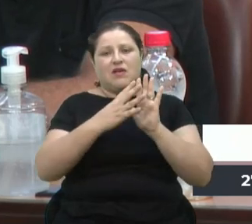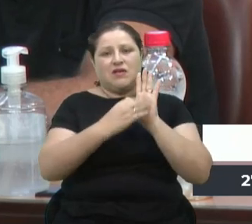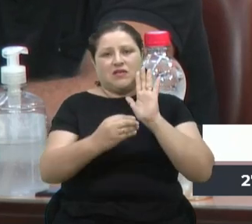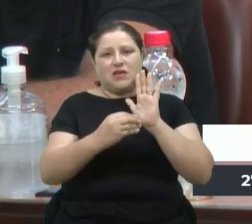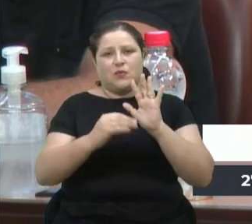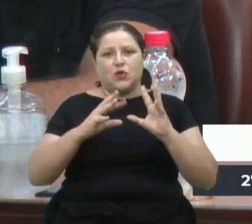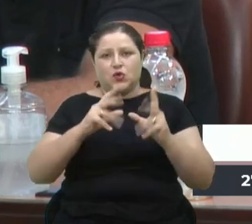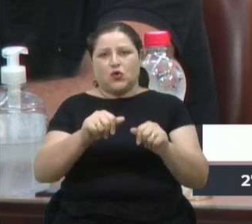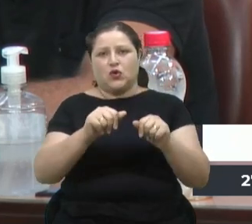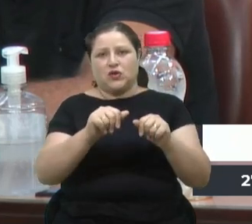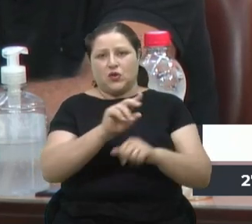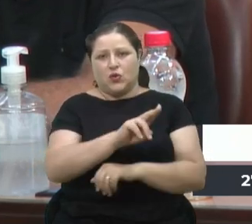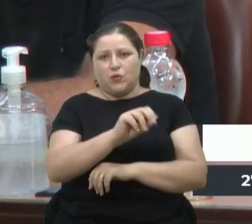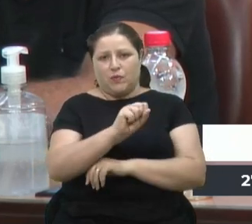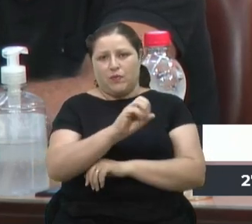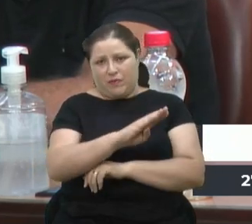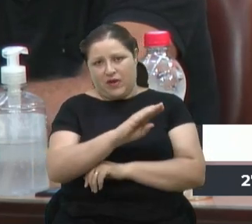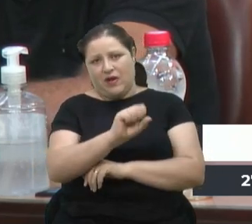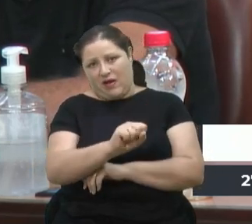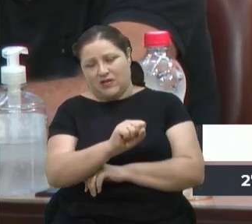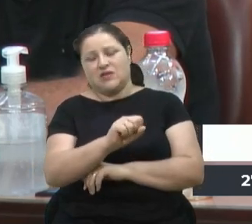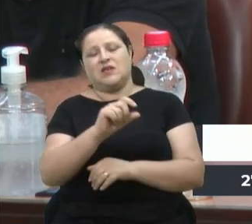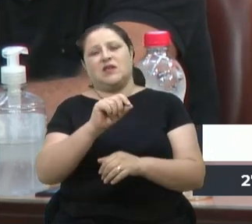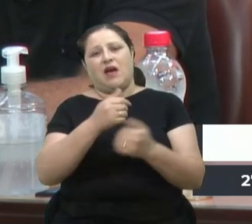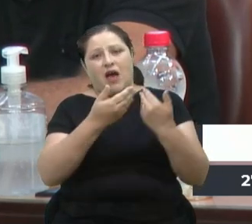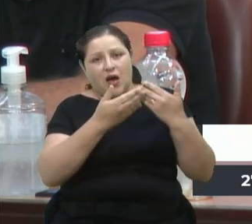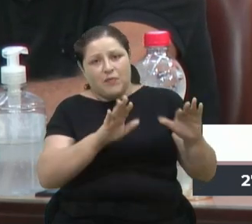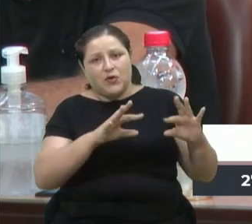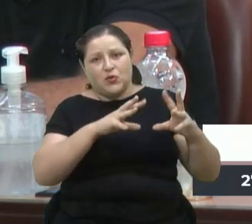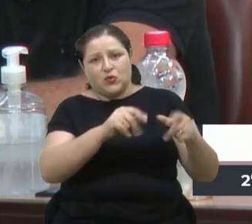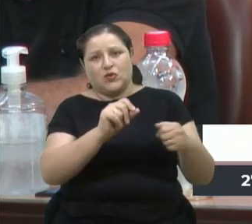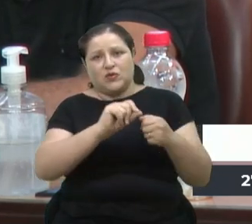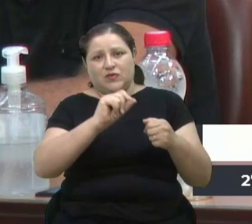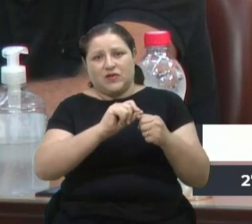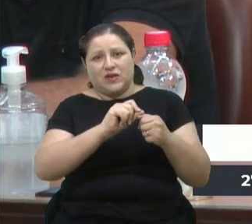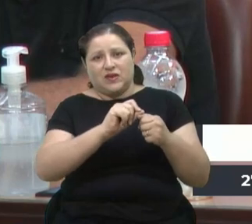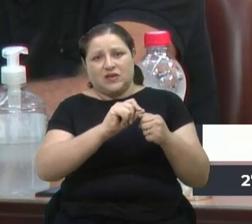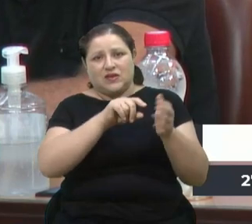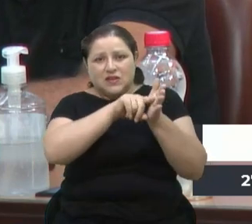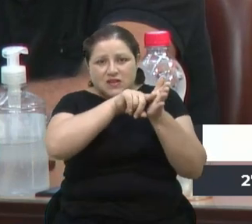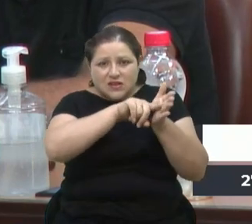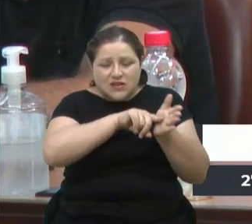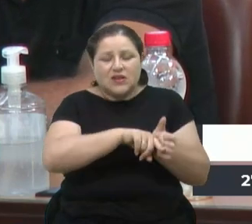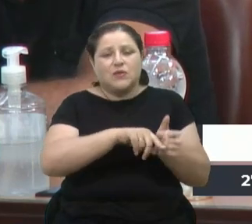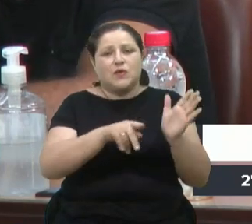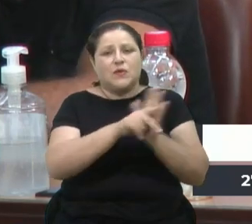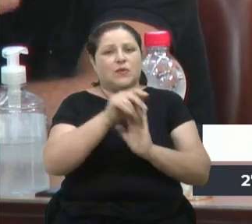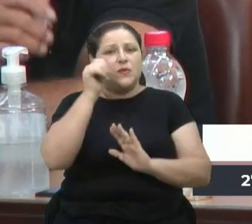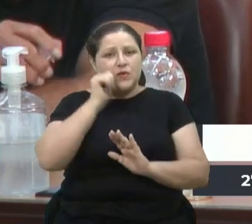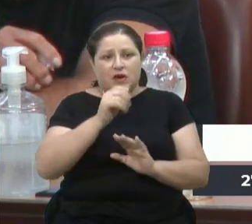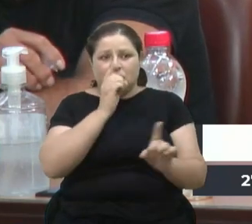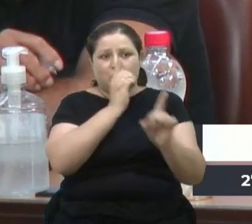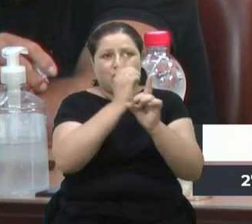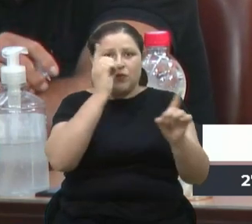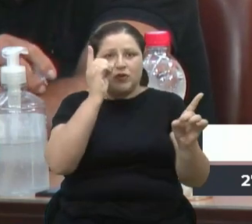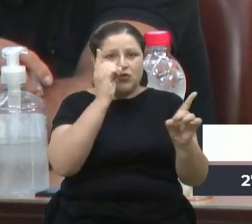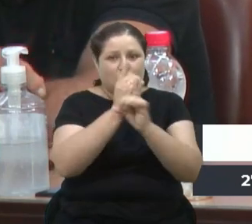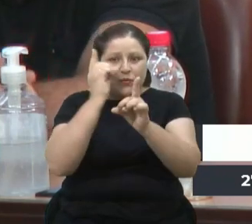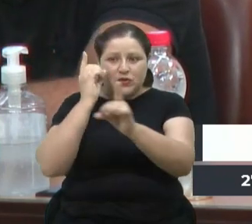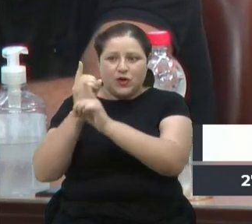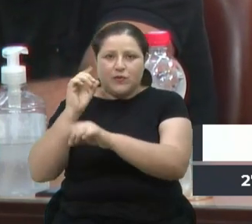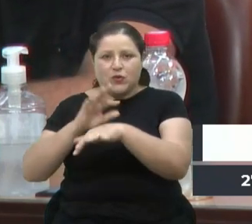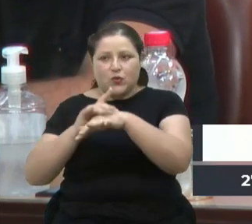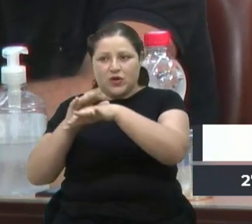os servidores estiveram fazendo diagnóstico precoce para as mulheres. Vários casos foram detectados. Mas é isso que a senhora falou. Não adianta a gente fazer mutirões de